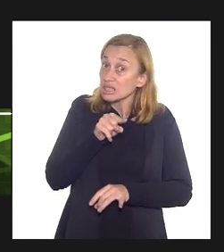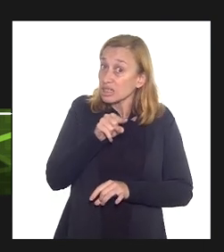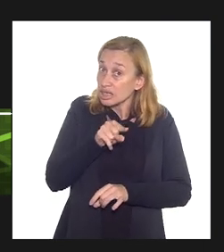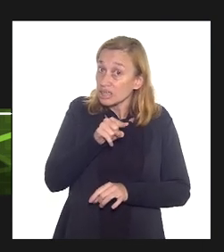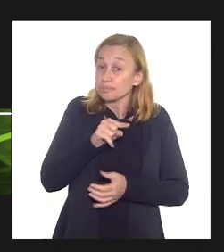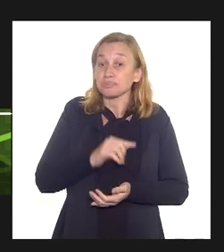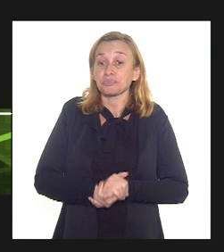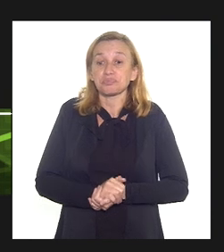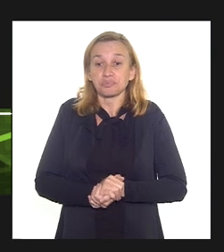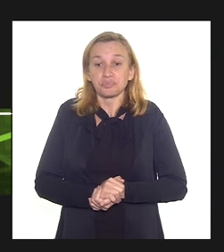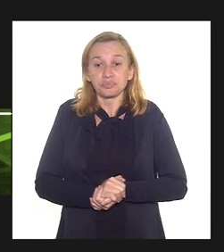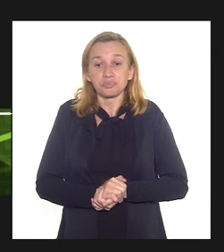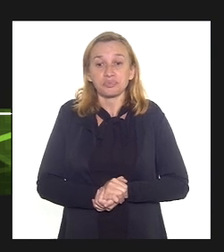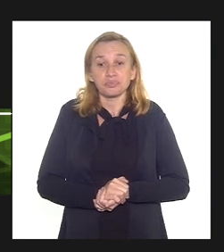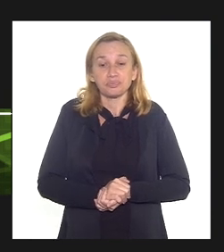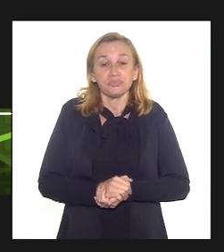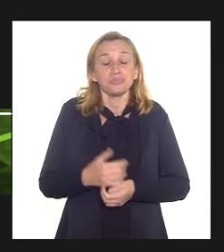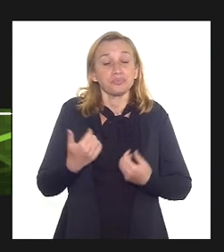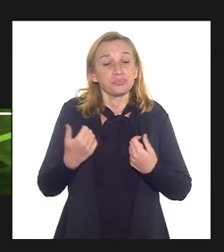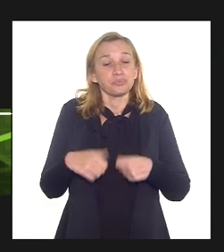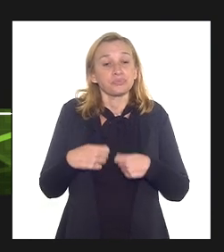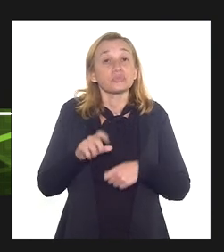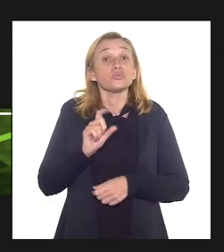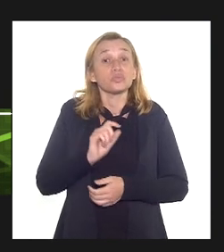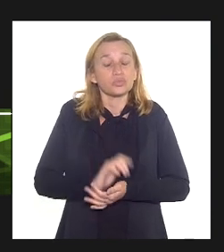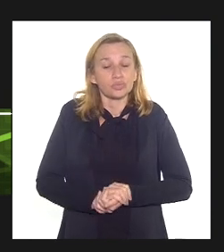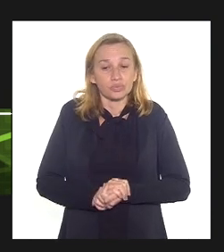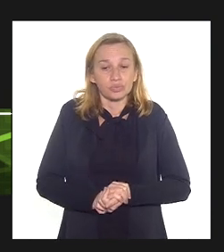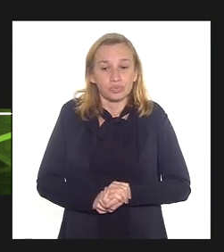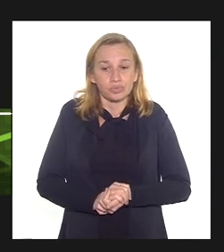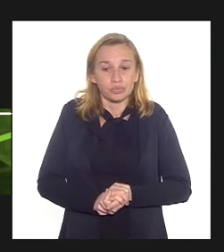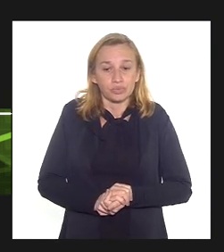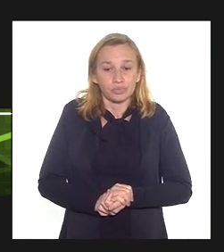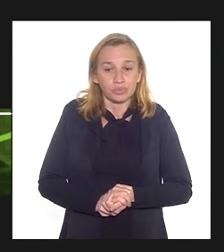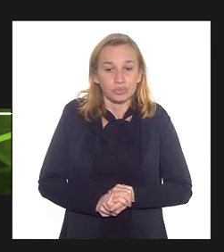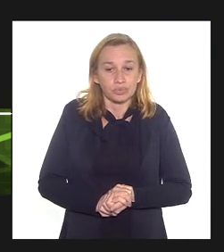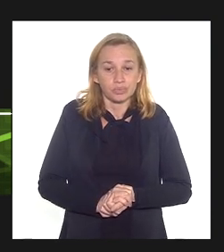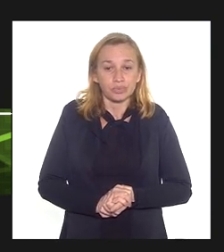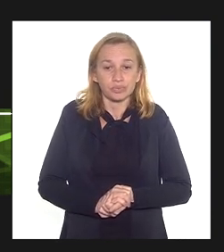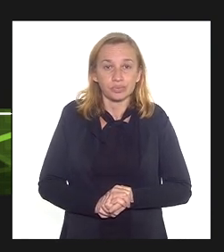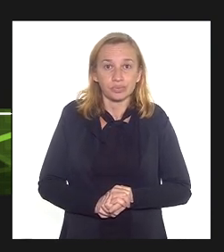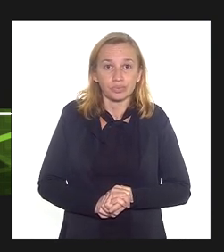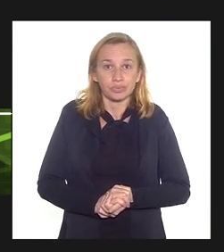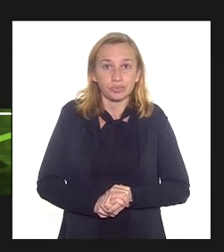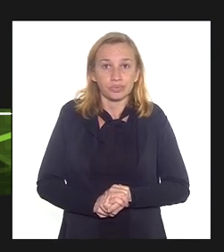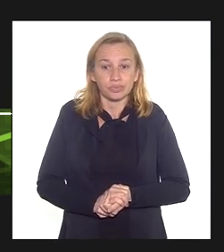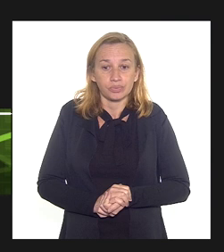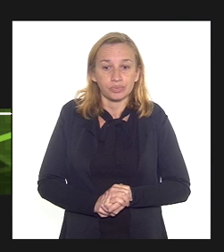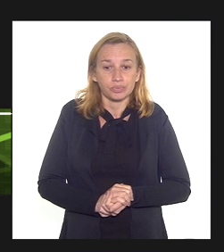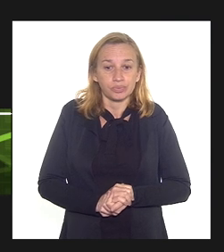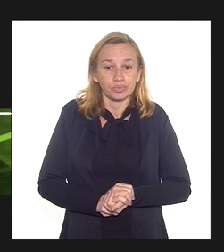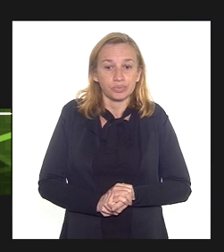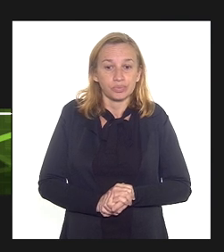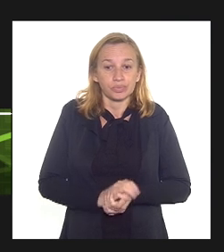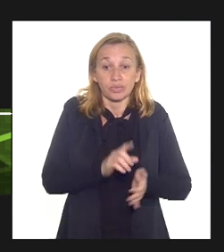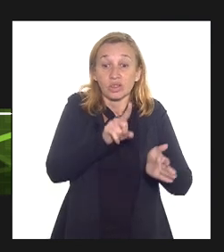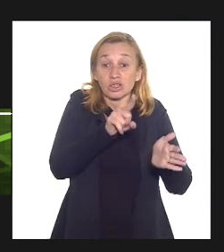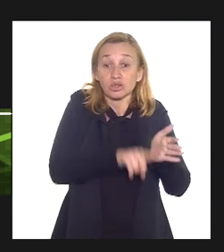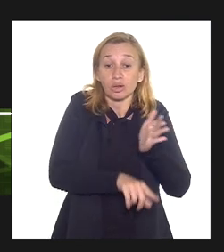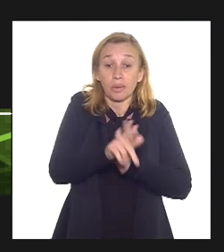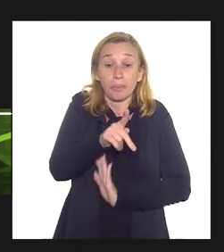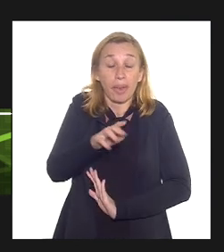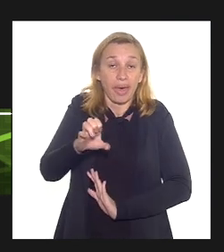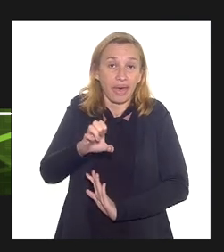teria que ser creditado a favor de ser abatido da PR